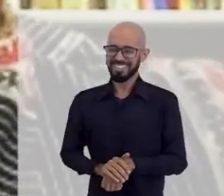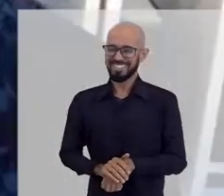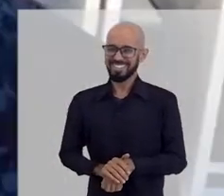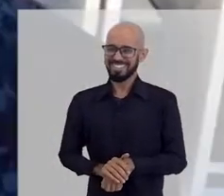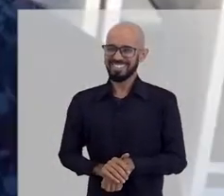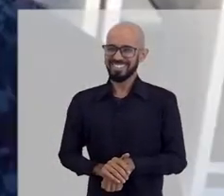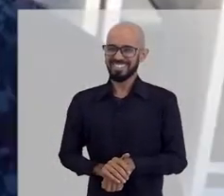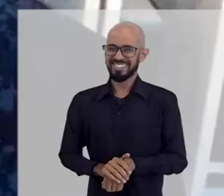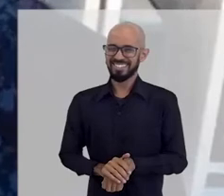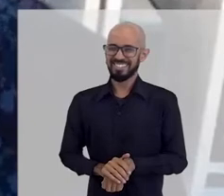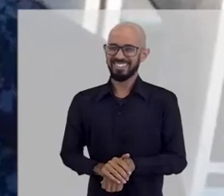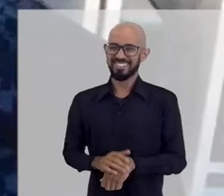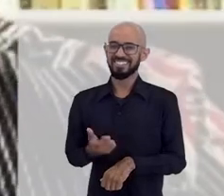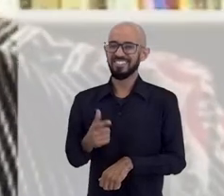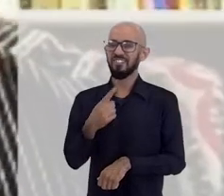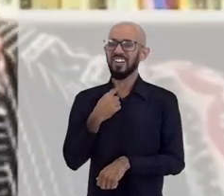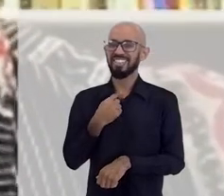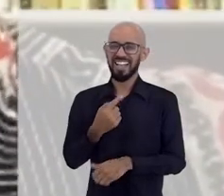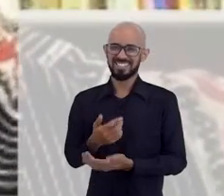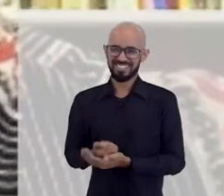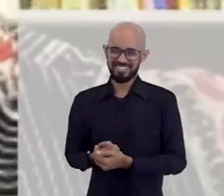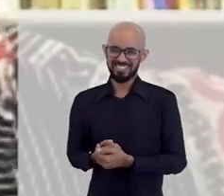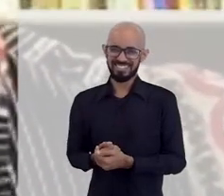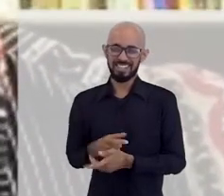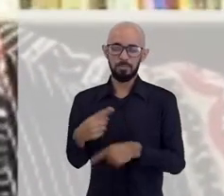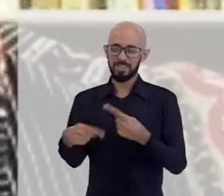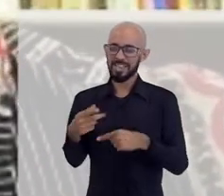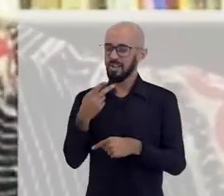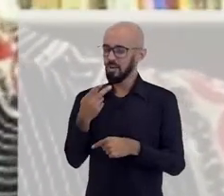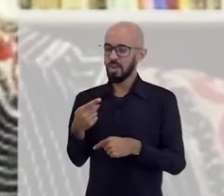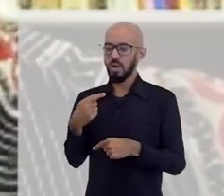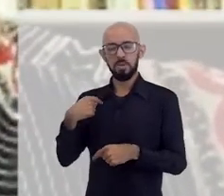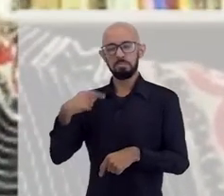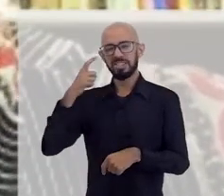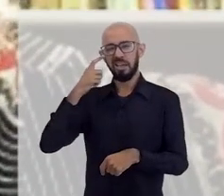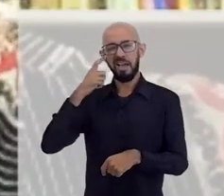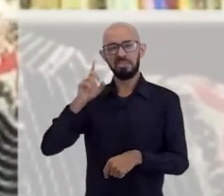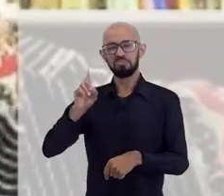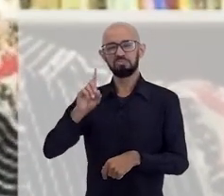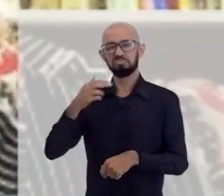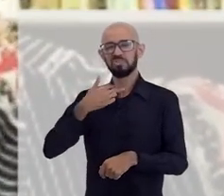que... Perdeu a vontade também. Em relação a isso, então eu imagino que não.